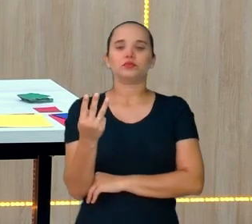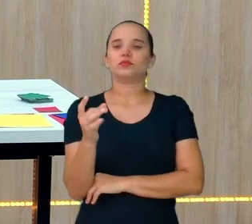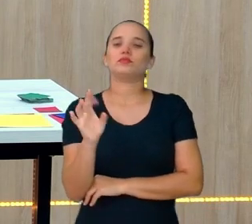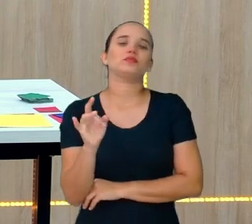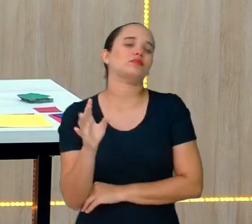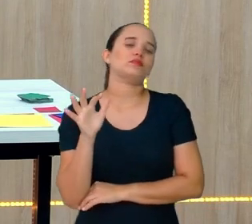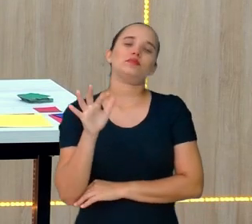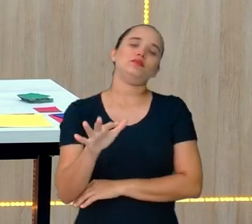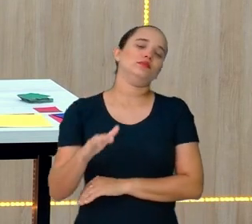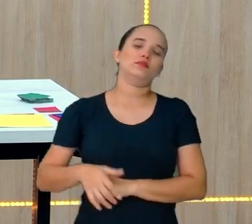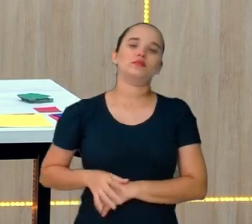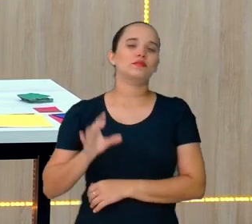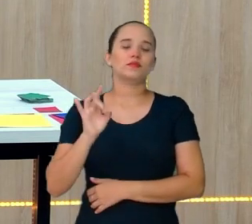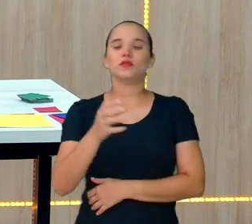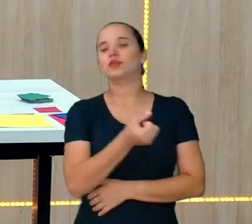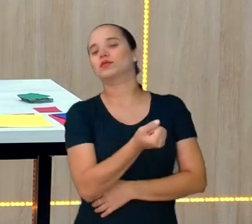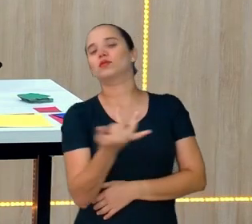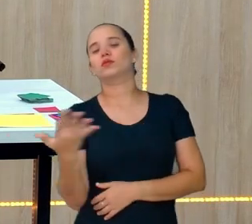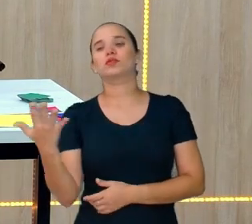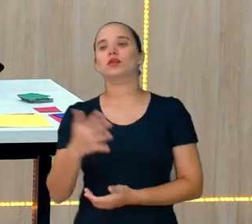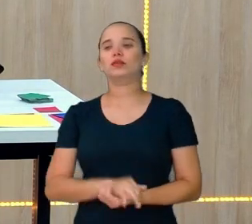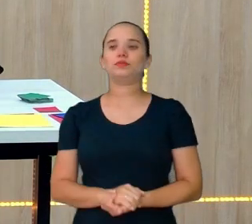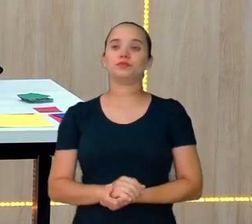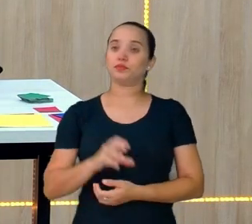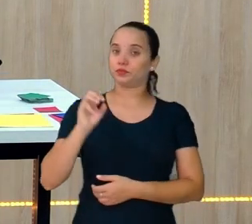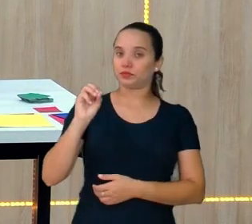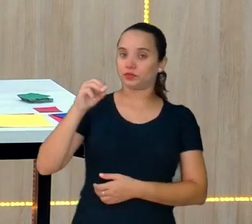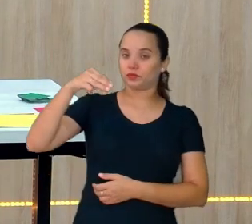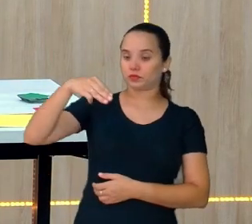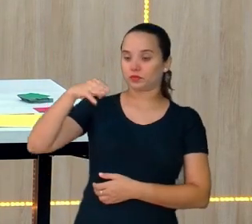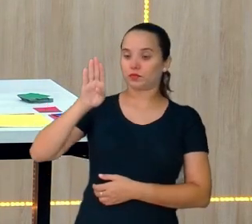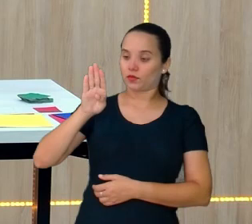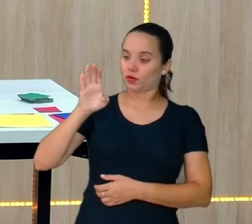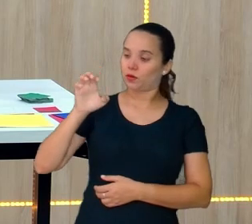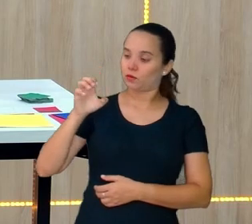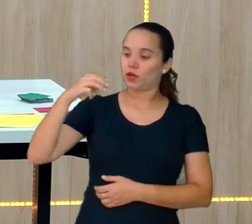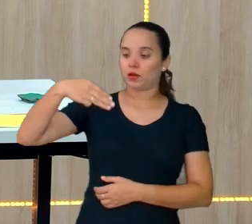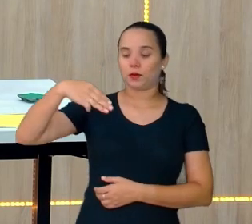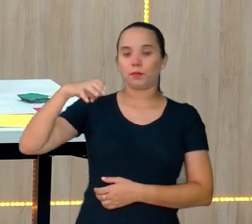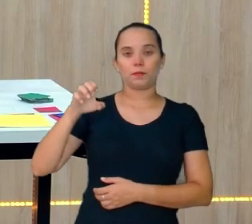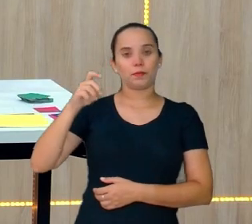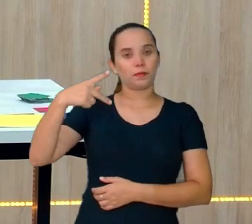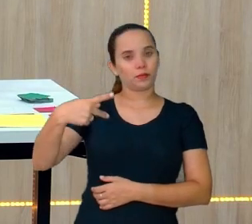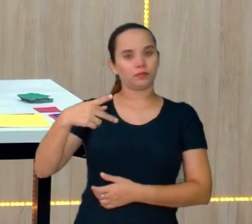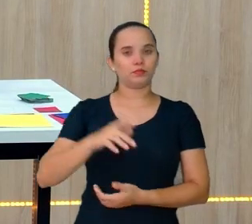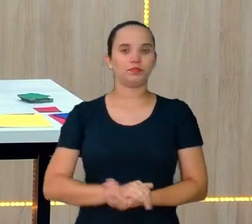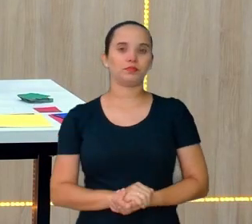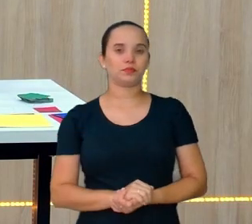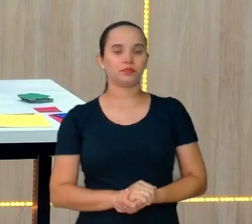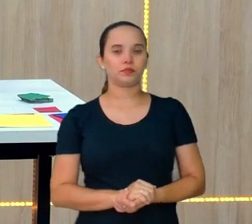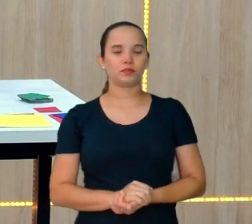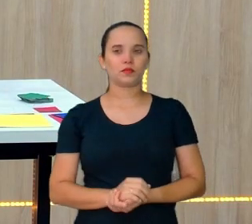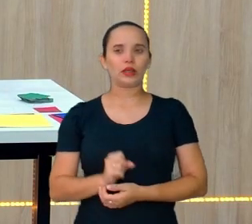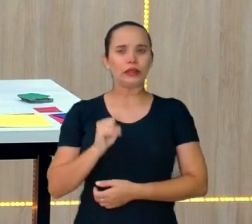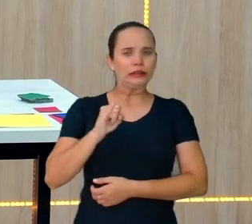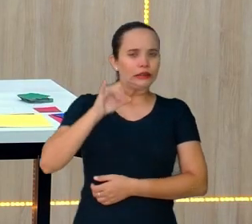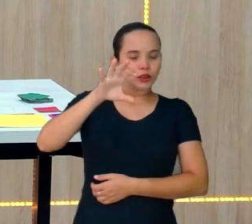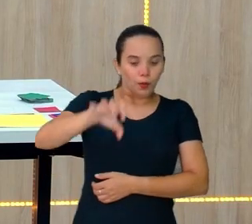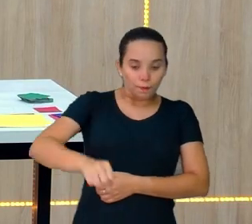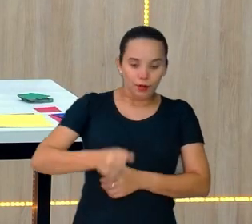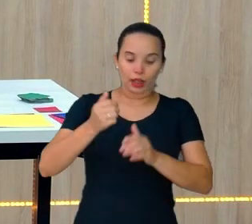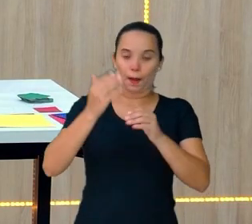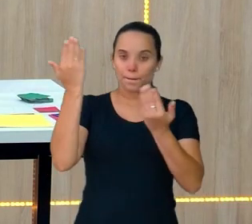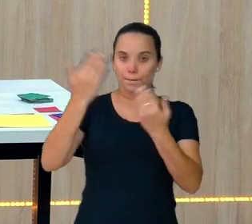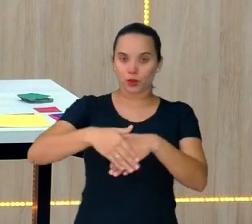Só contagem. OBMEP. Então, quando vocês pegarem a prova da OBMEP, para. Para. Sabe